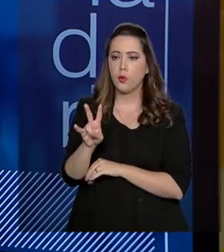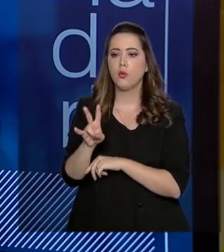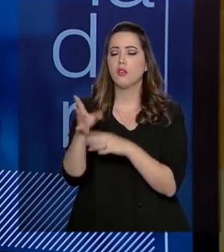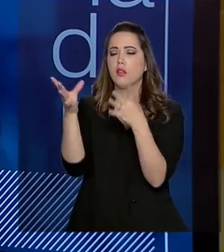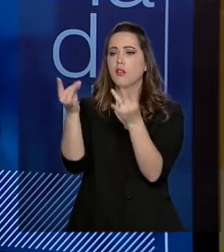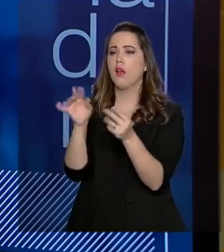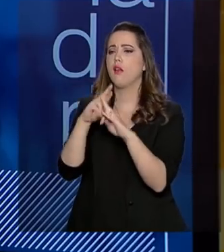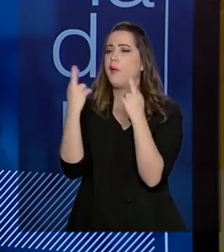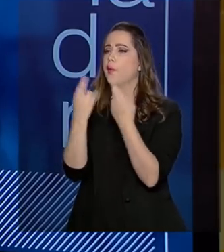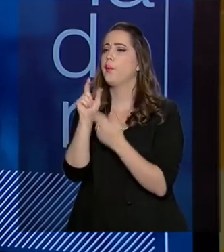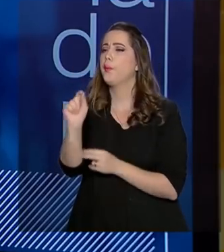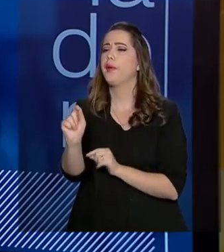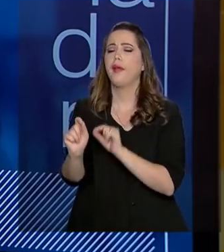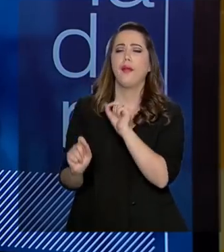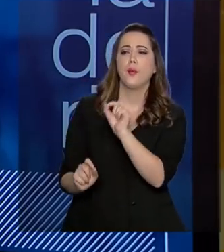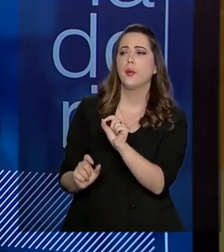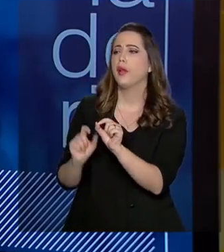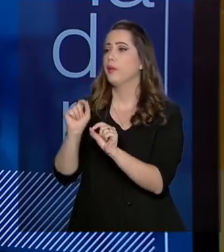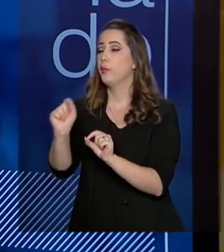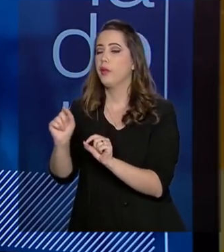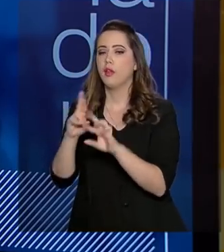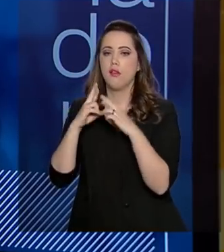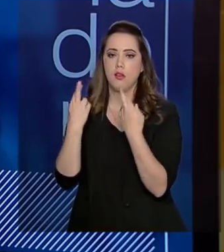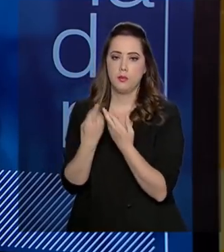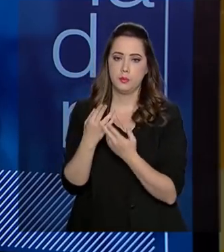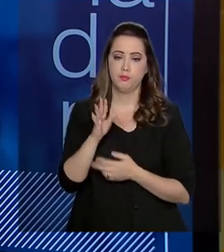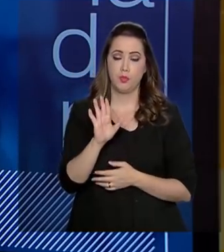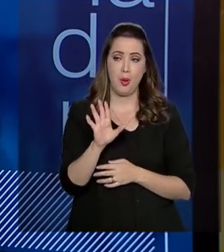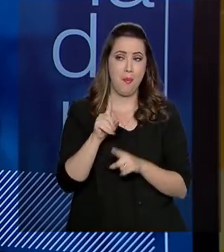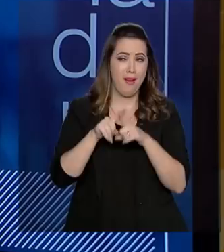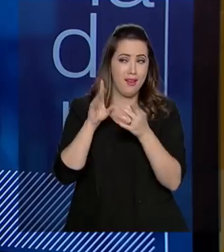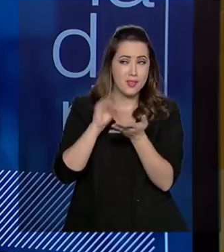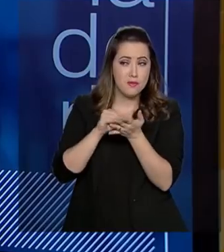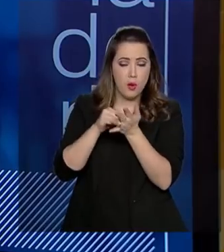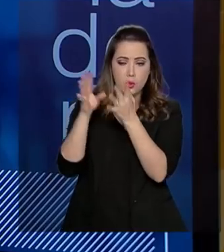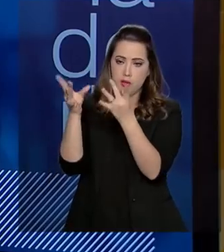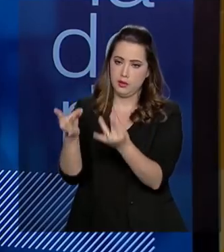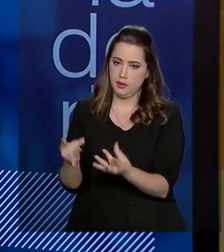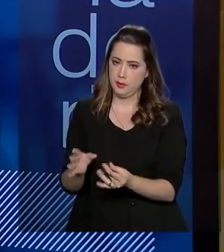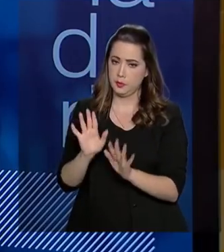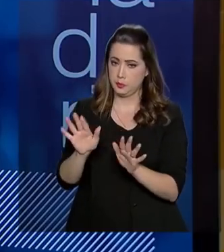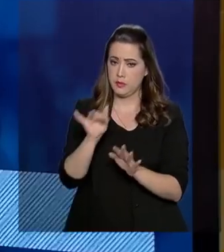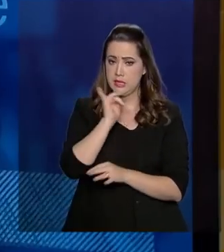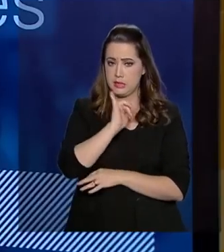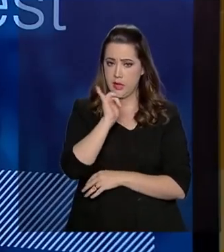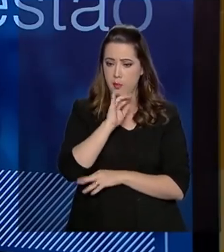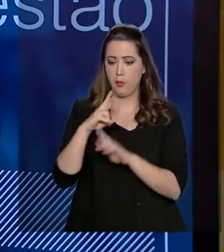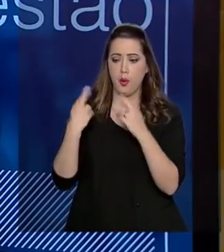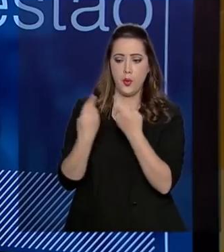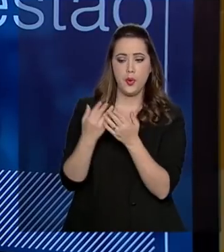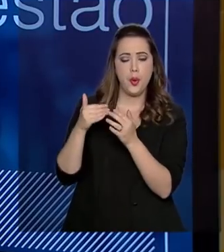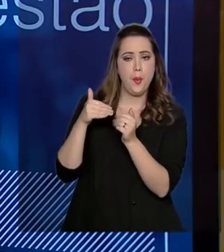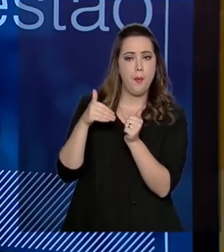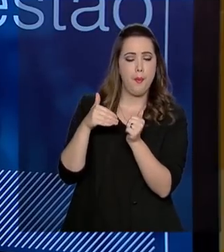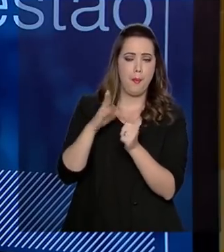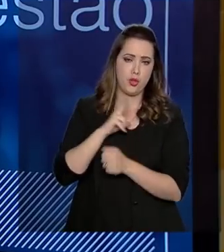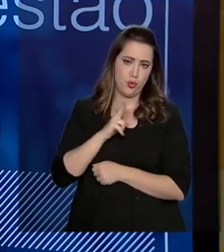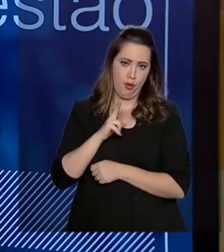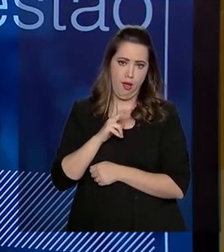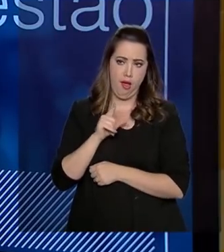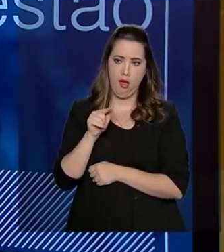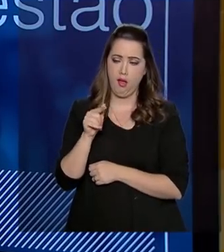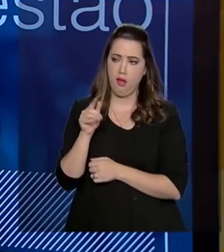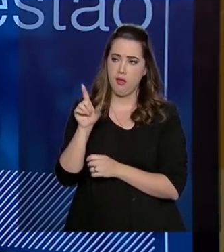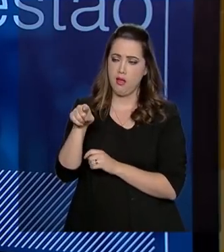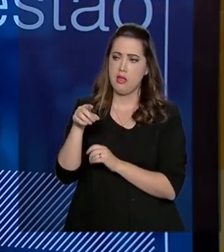como ela deve estar. Por exemplo, eu faço uma reunião interna minha, normalmente só consta lá a reunião interna, sem problema nenhum. Eu faço uma reunião com outro ministro,